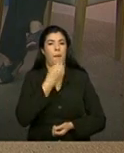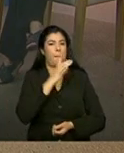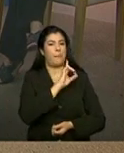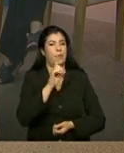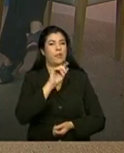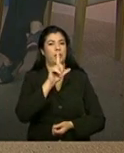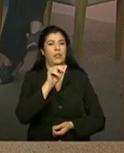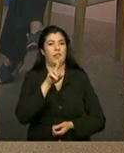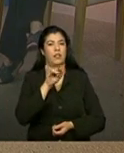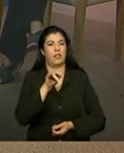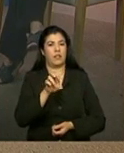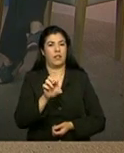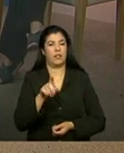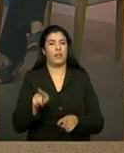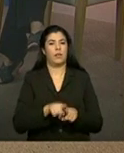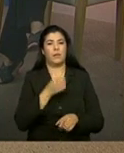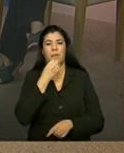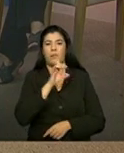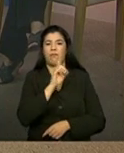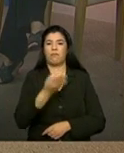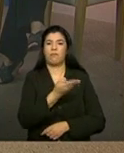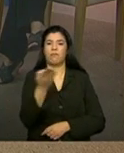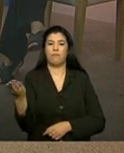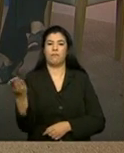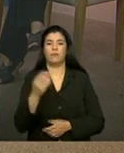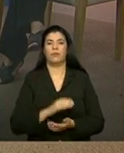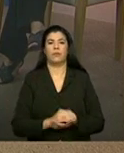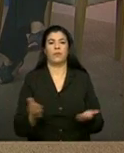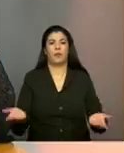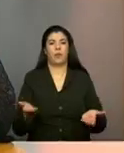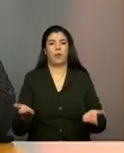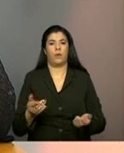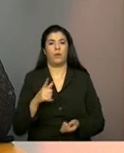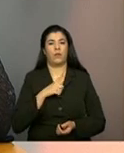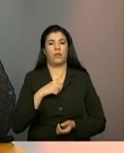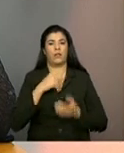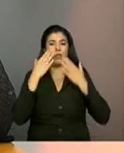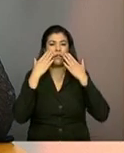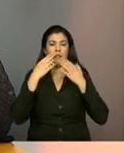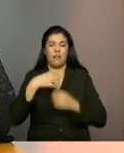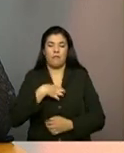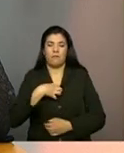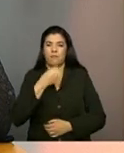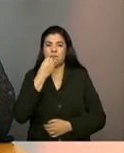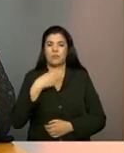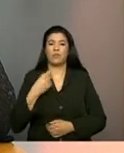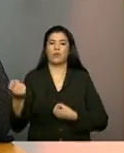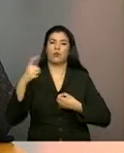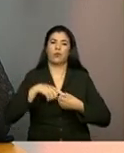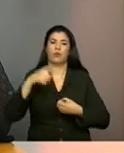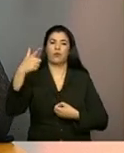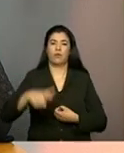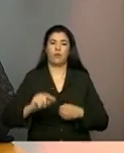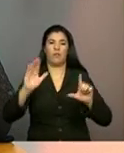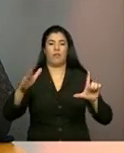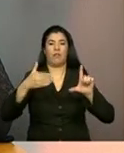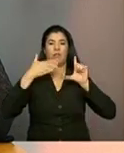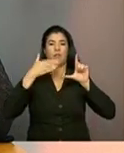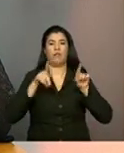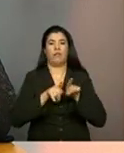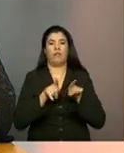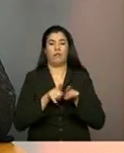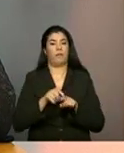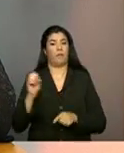Bom bom dia a todos e todas. Essa é com satisfação que a gente vem mais uma vez numa teleconferência,